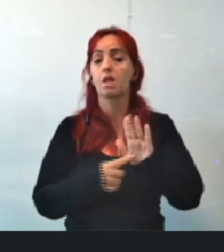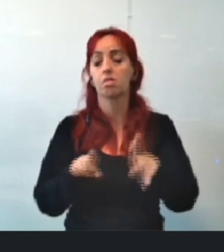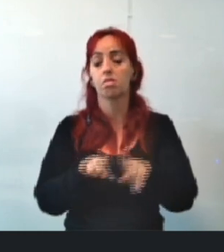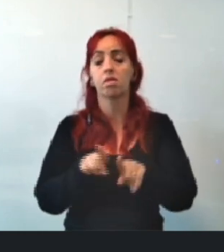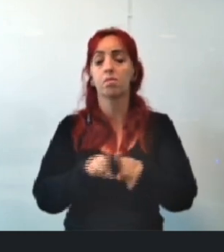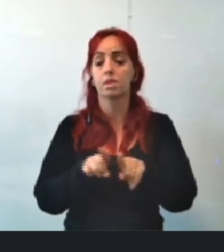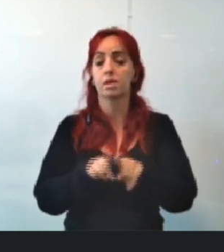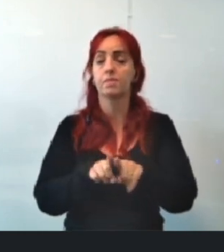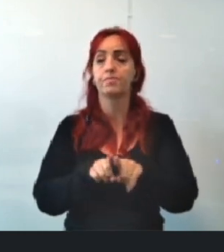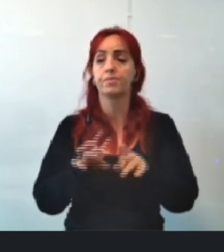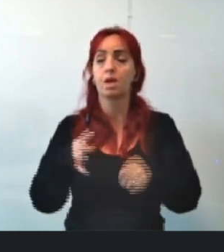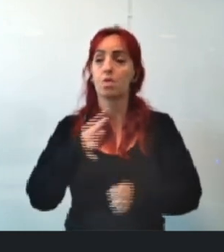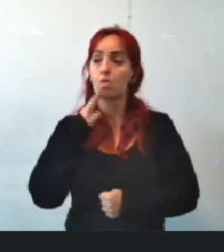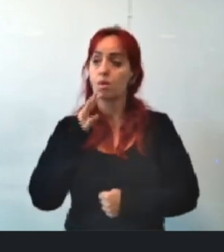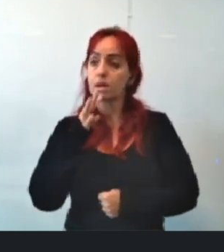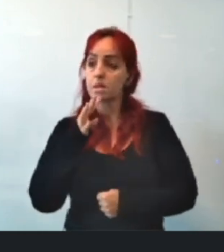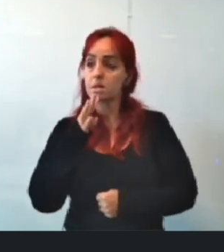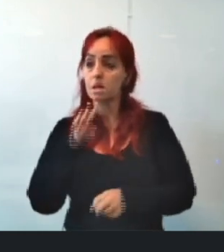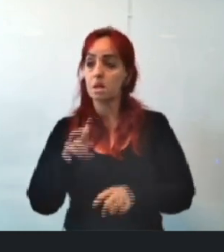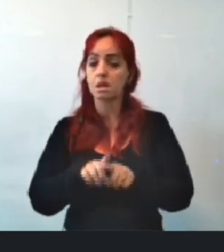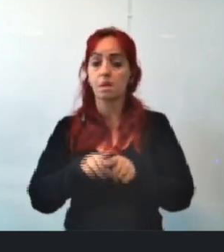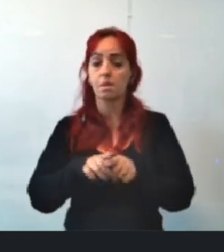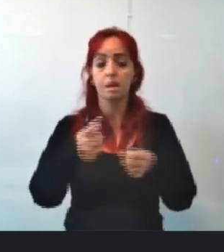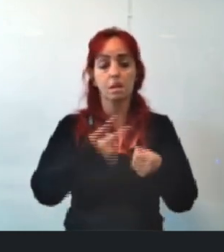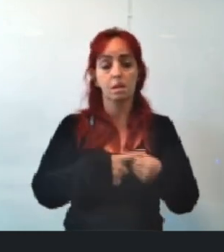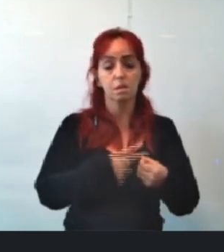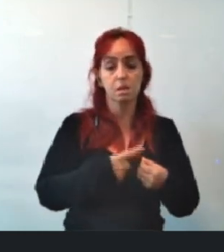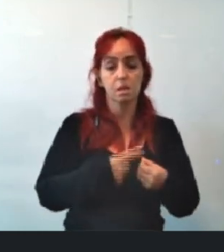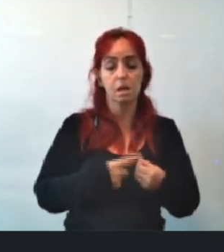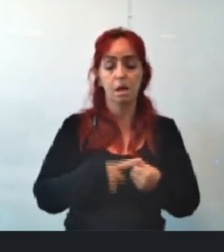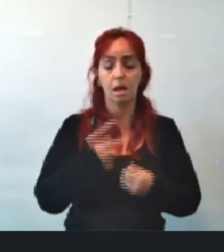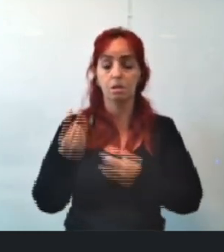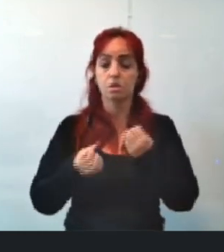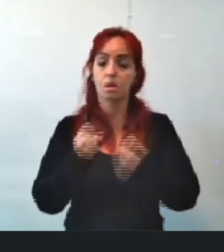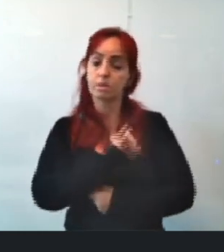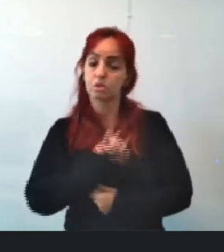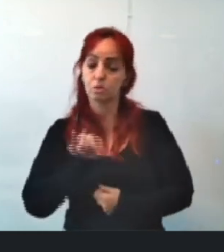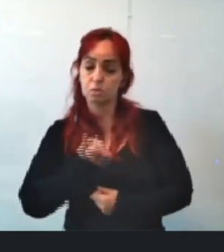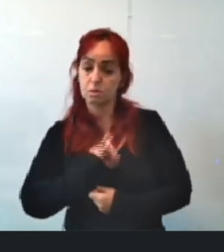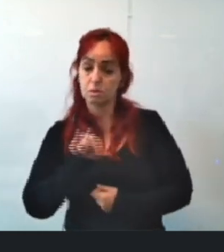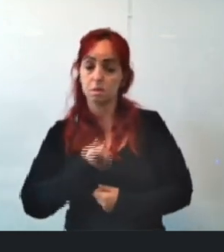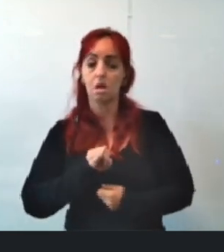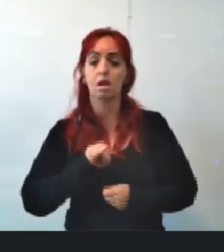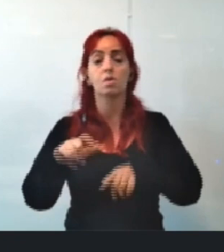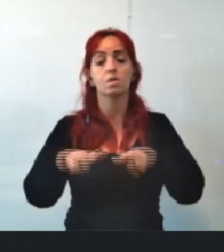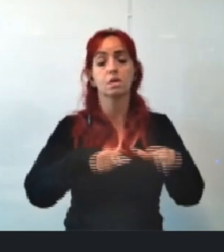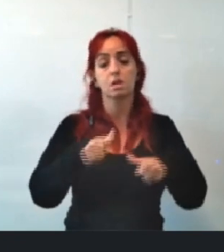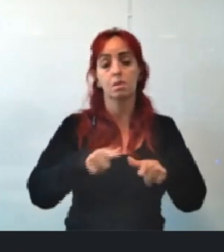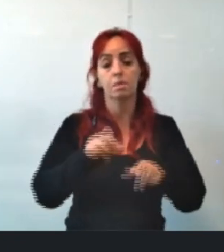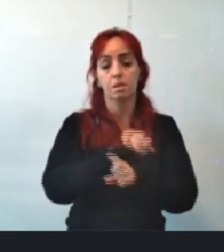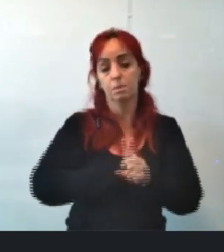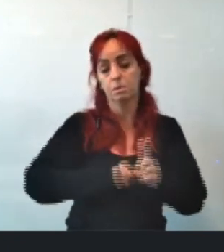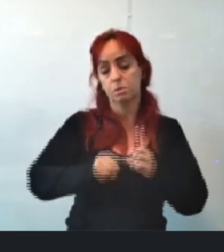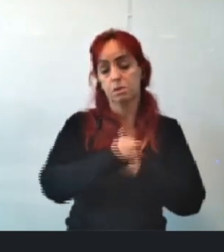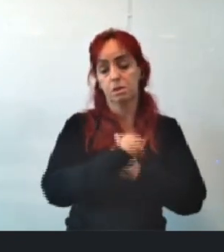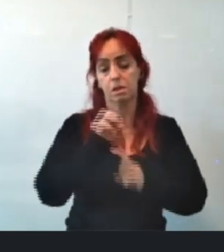conhecidas, vamos dizer assim, na cidade como instituições que prestam serviço de relevância para a sociedade.